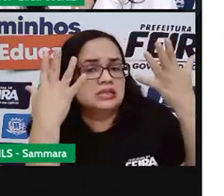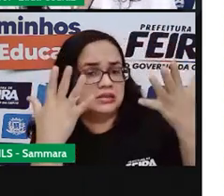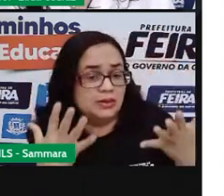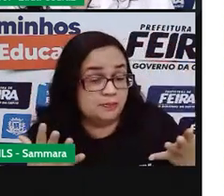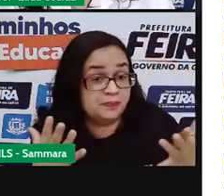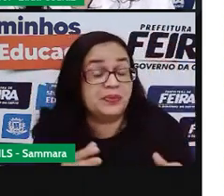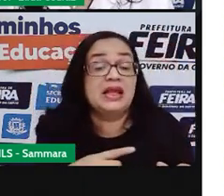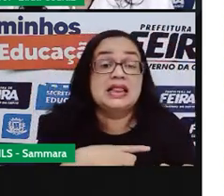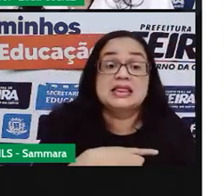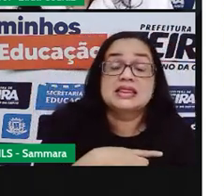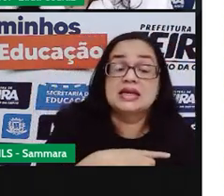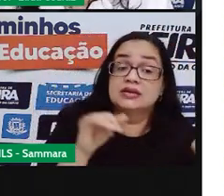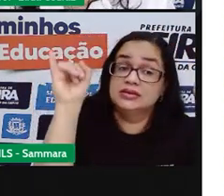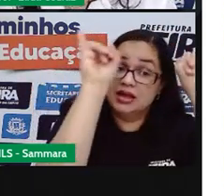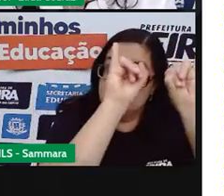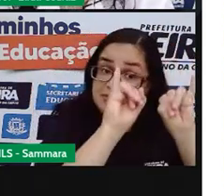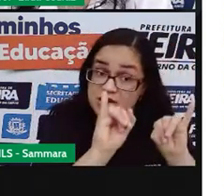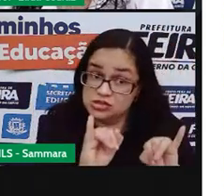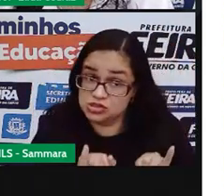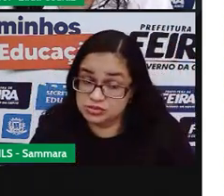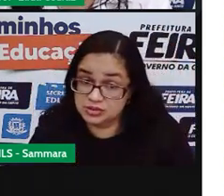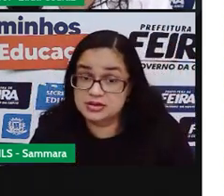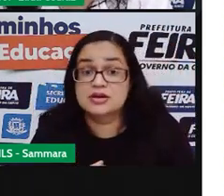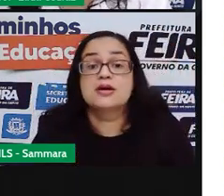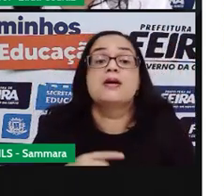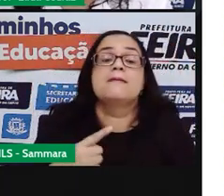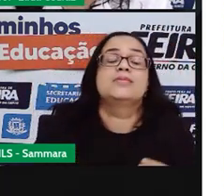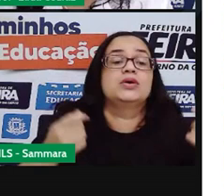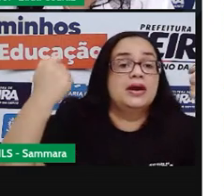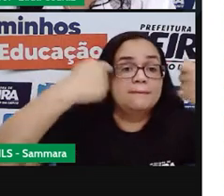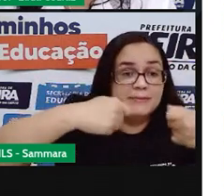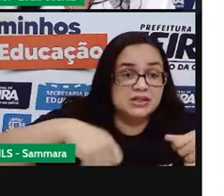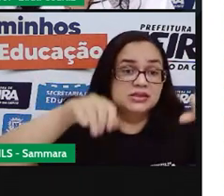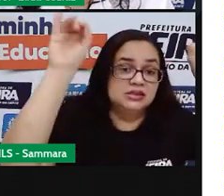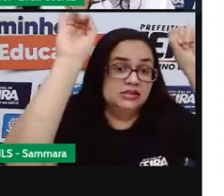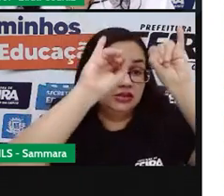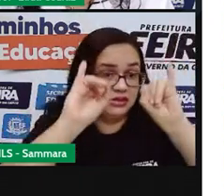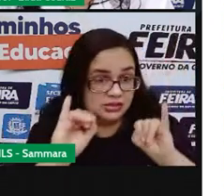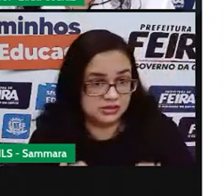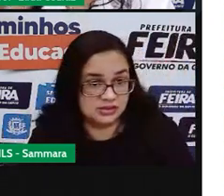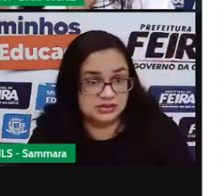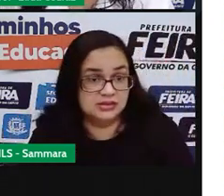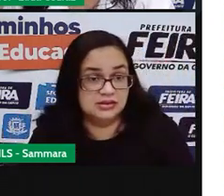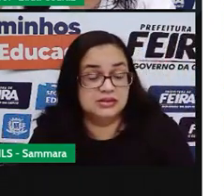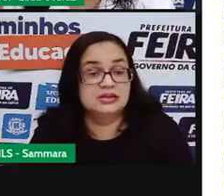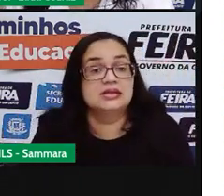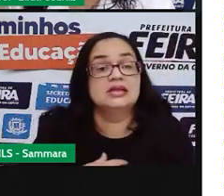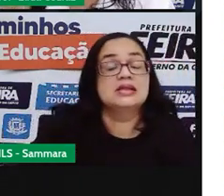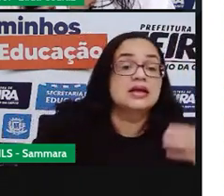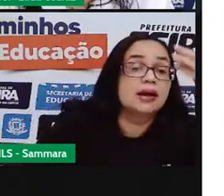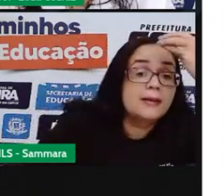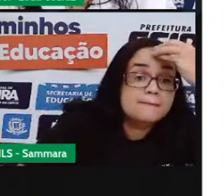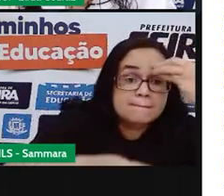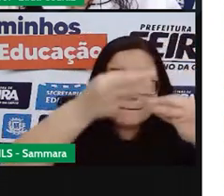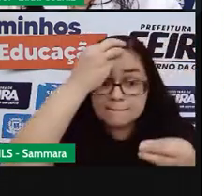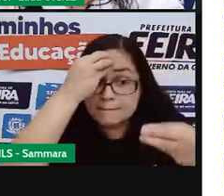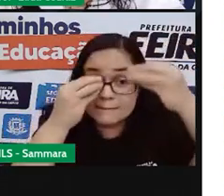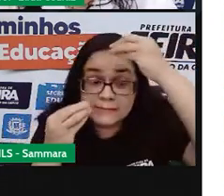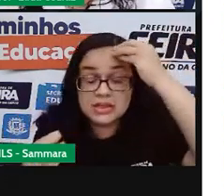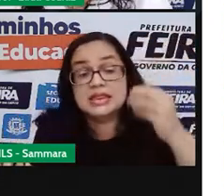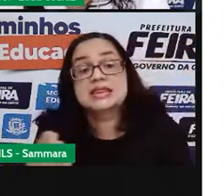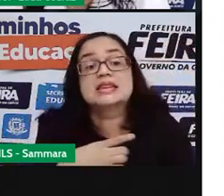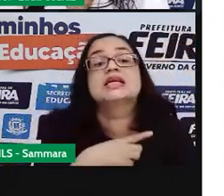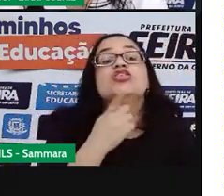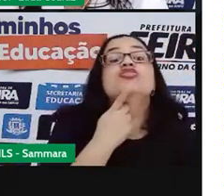Tem a imagem, porque precisa da imagem, para que a gente grave e a gente tenha